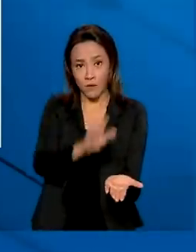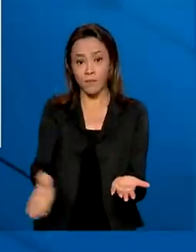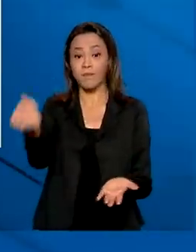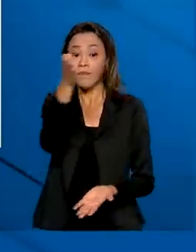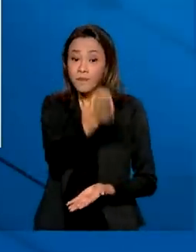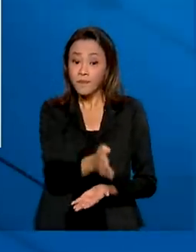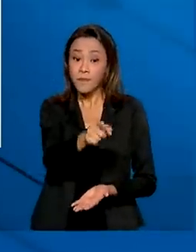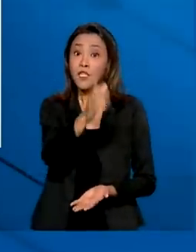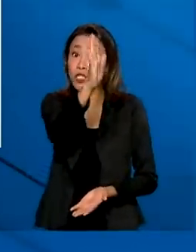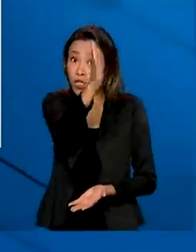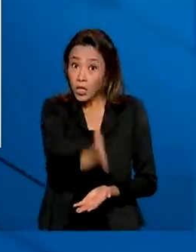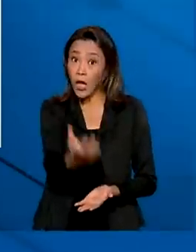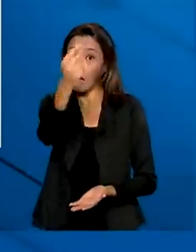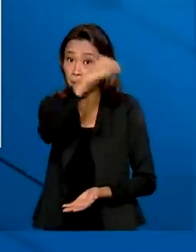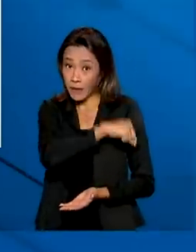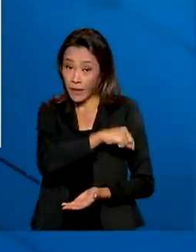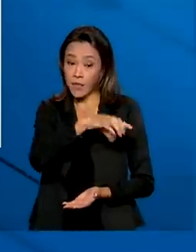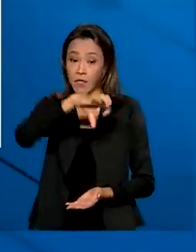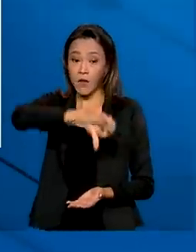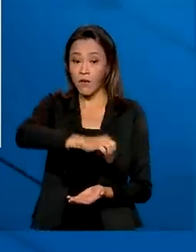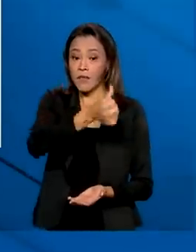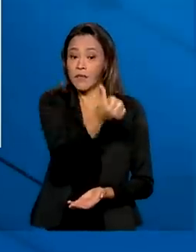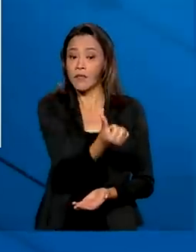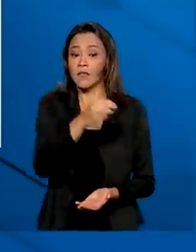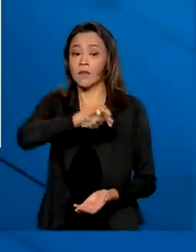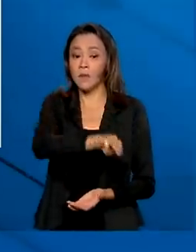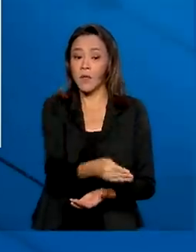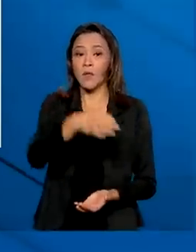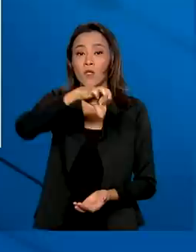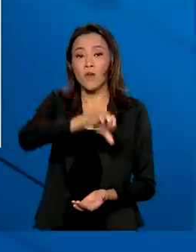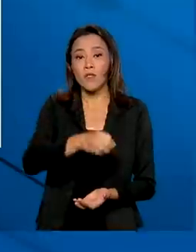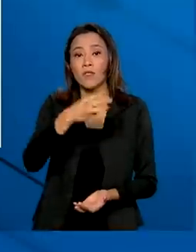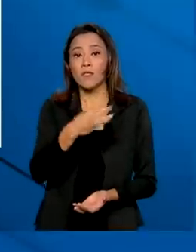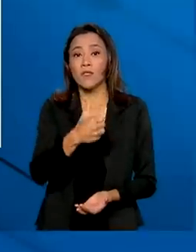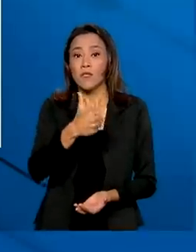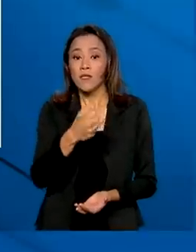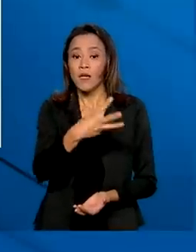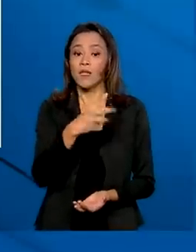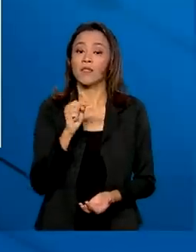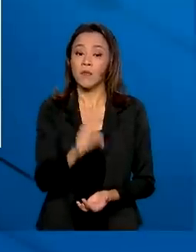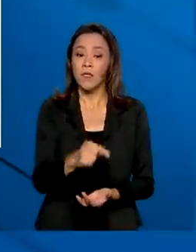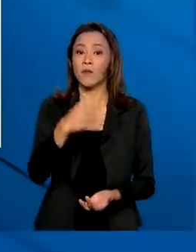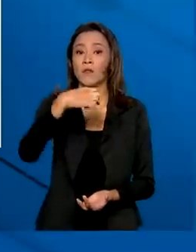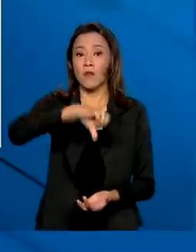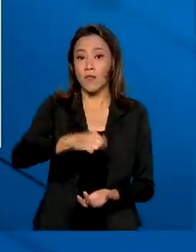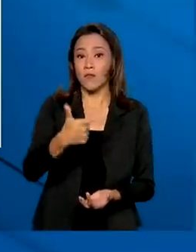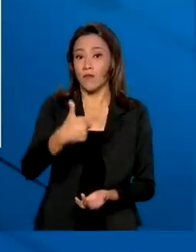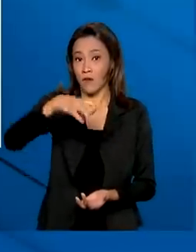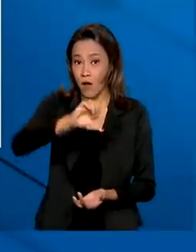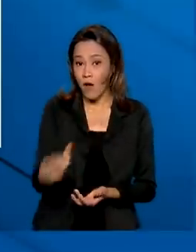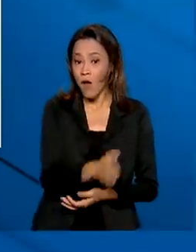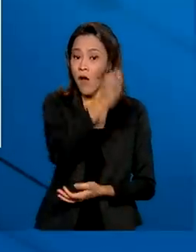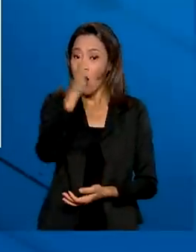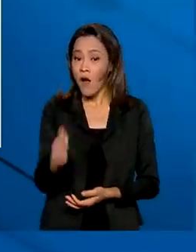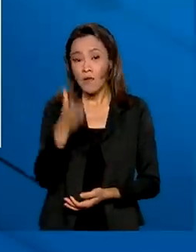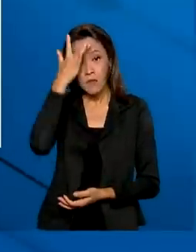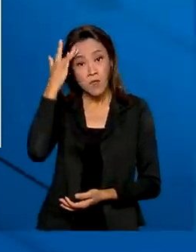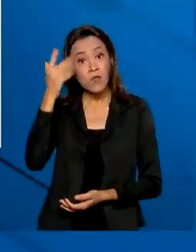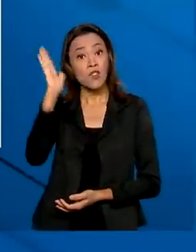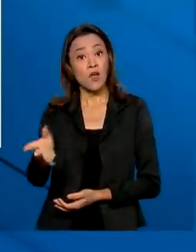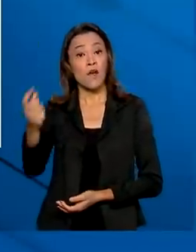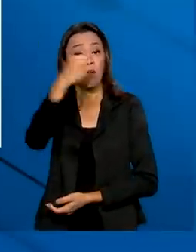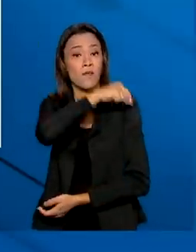As doses aplicadas já são 96.913.929. As pessoas vacinadas com a